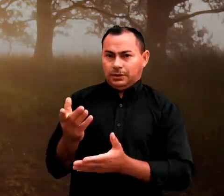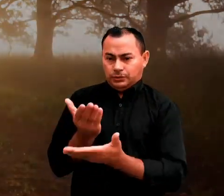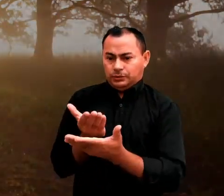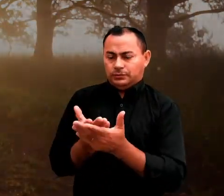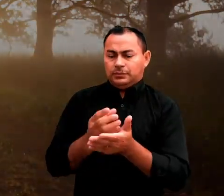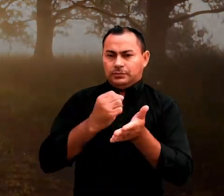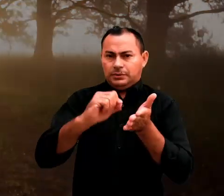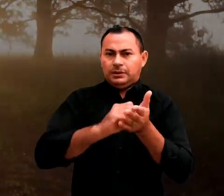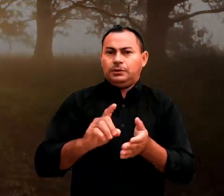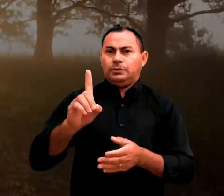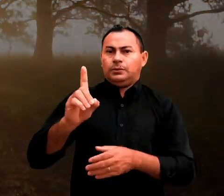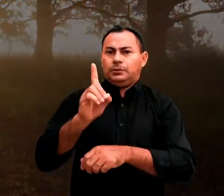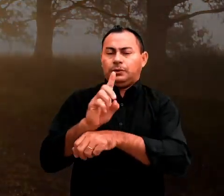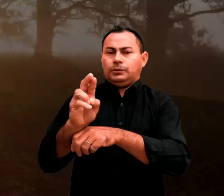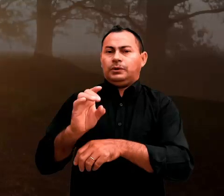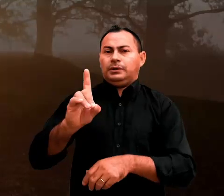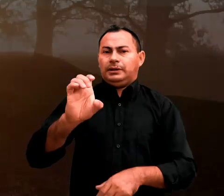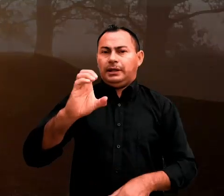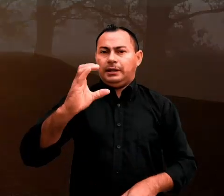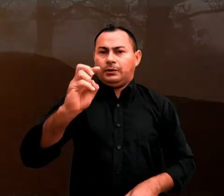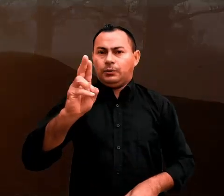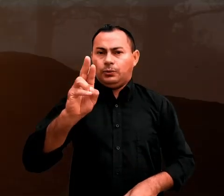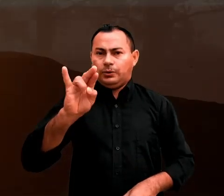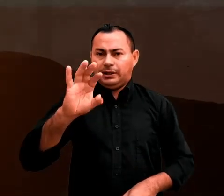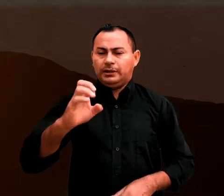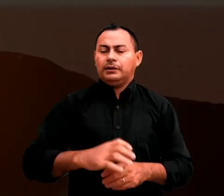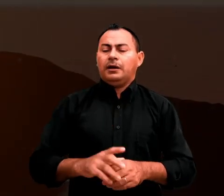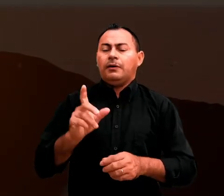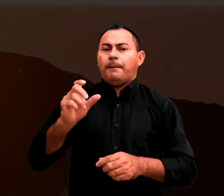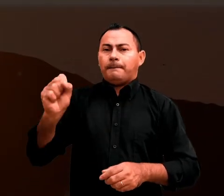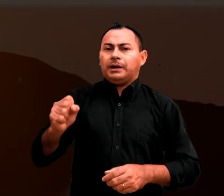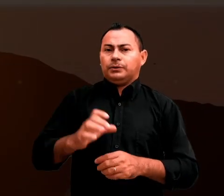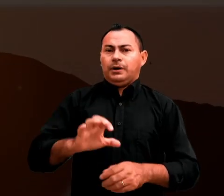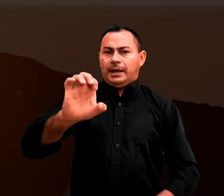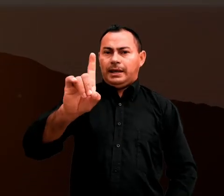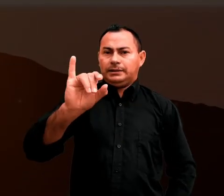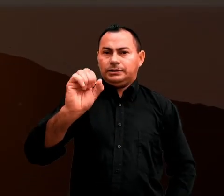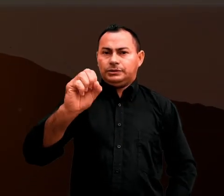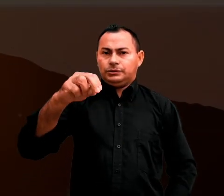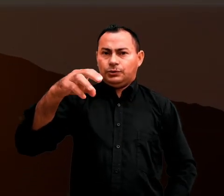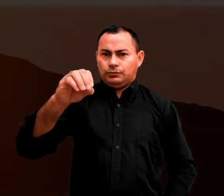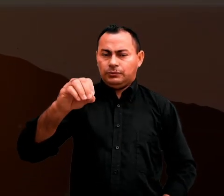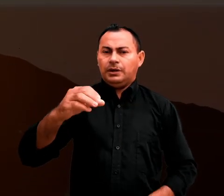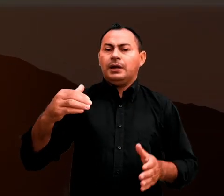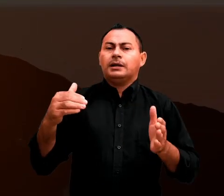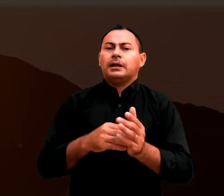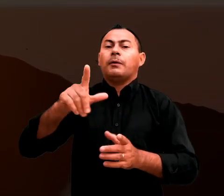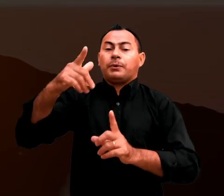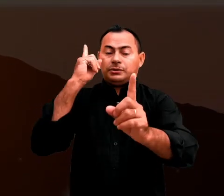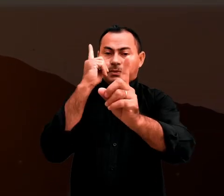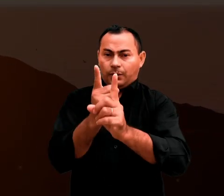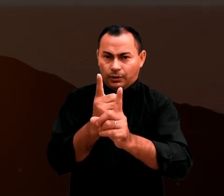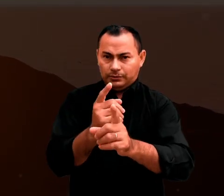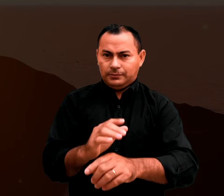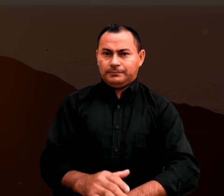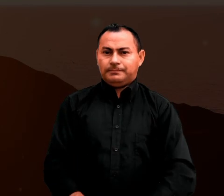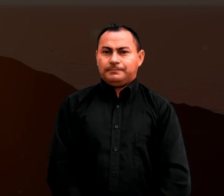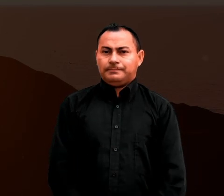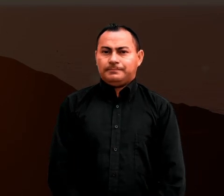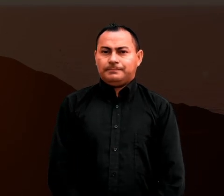é um estudo escrito pelo Dr. Dick Woodward na voz do pastor Edson Bruno. Até o nosso próximo encontro com a palavra.